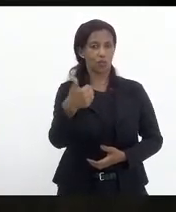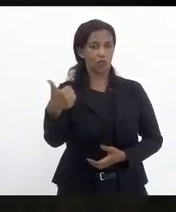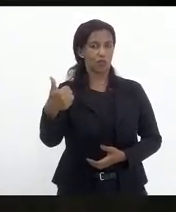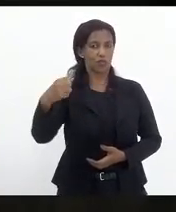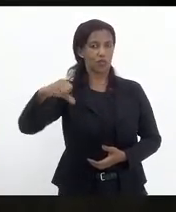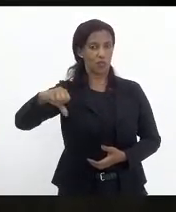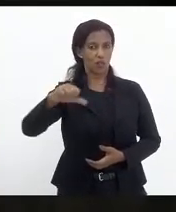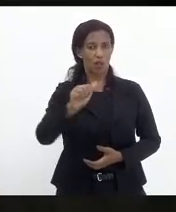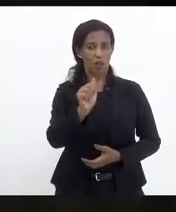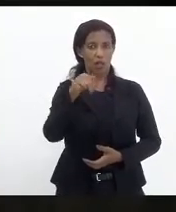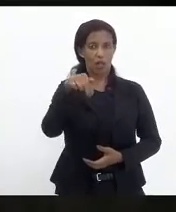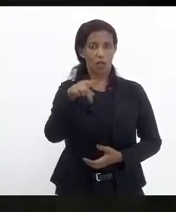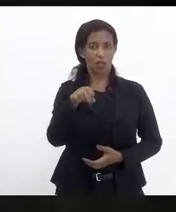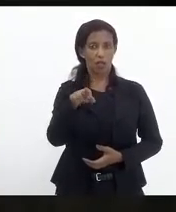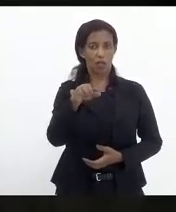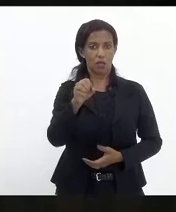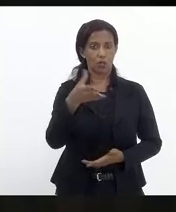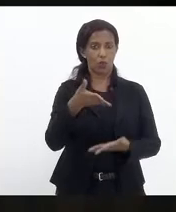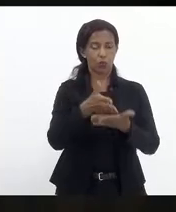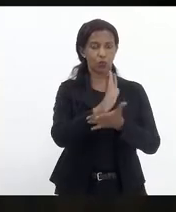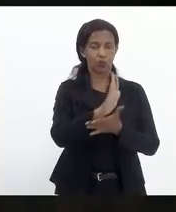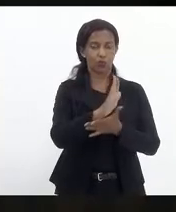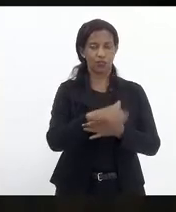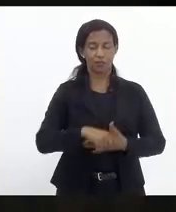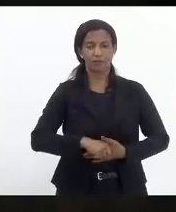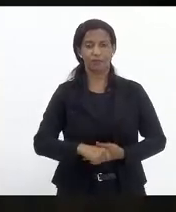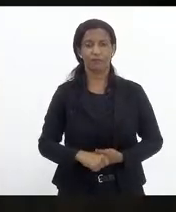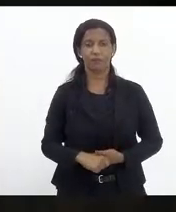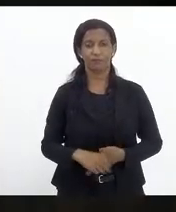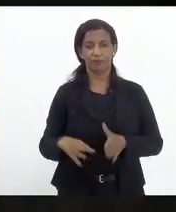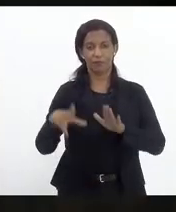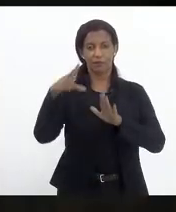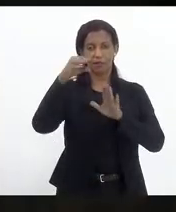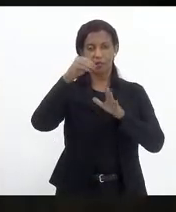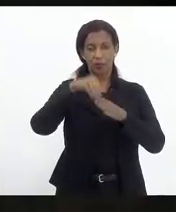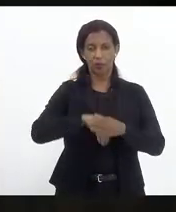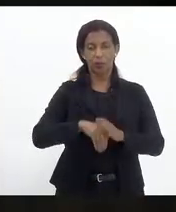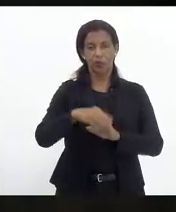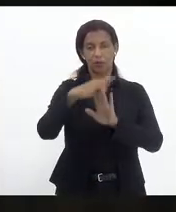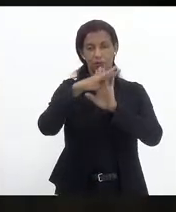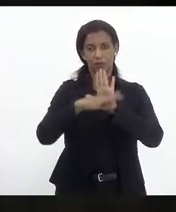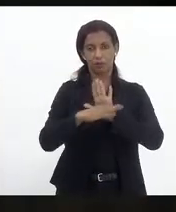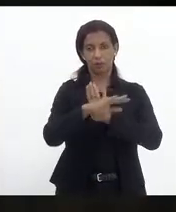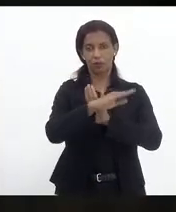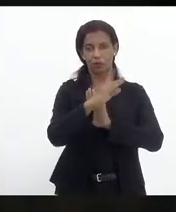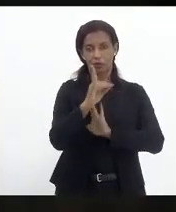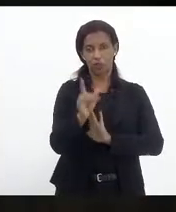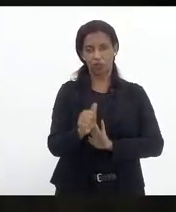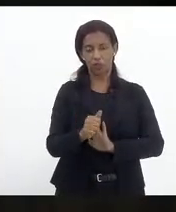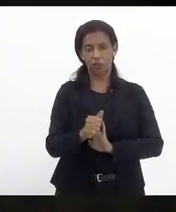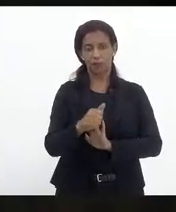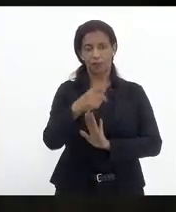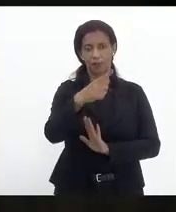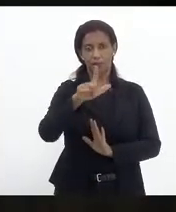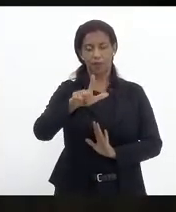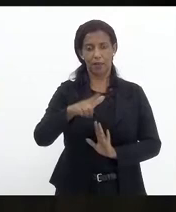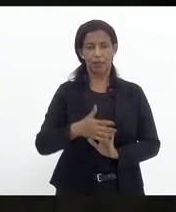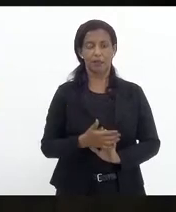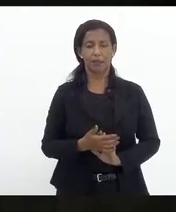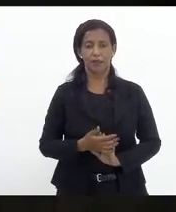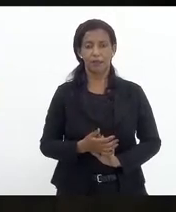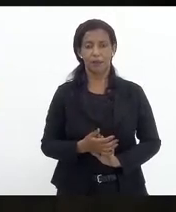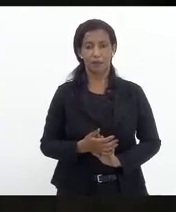deputado Anderson Moraes, senhores que aprovam, eles que estão aprovados. Requer inclusão na ordem do dia projetos de lei